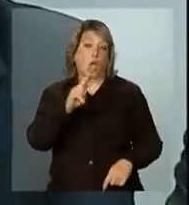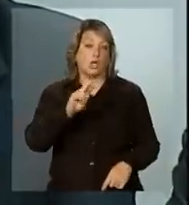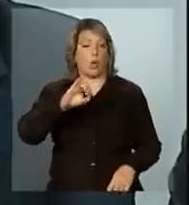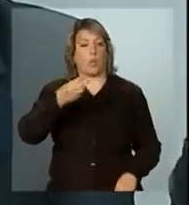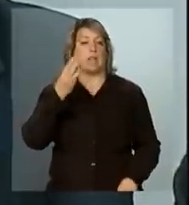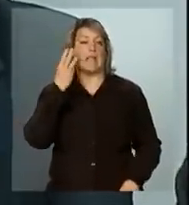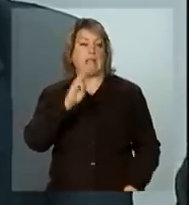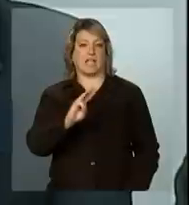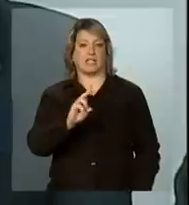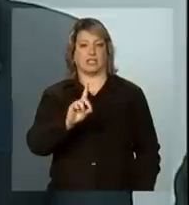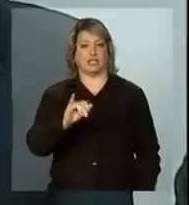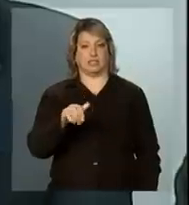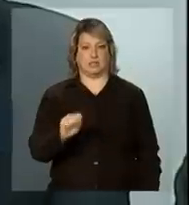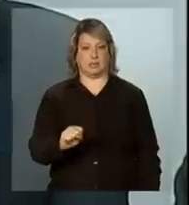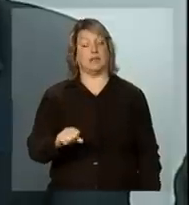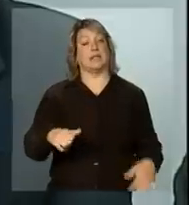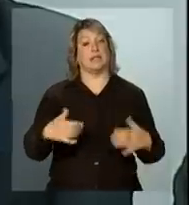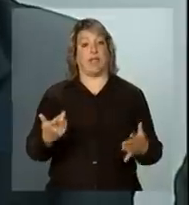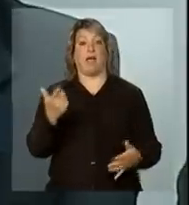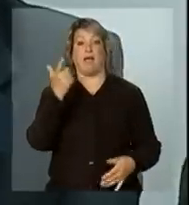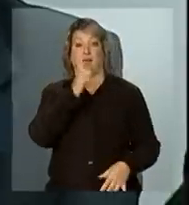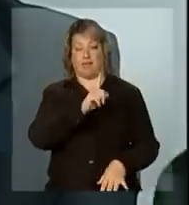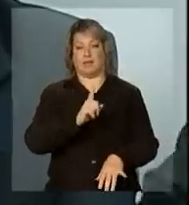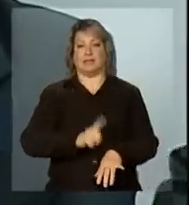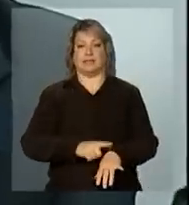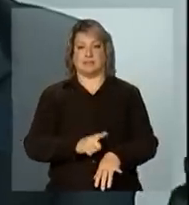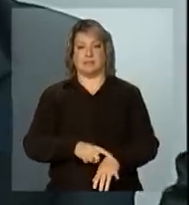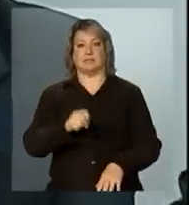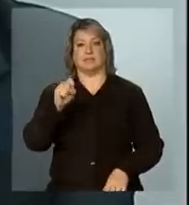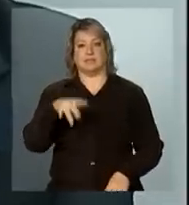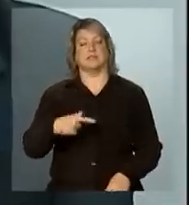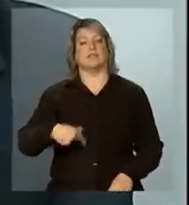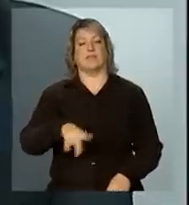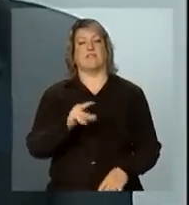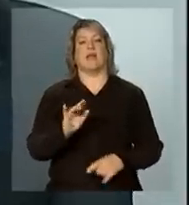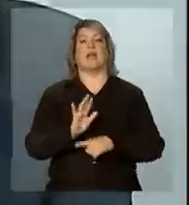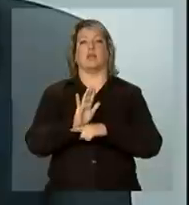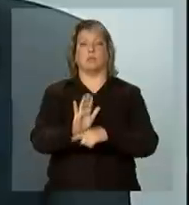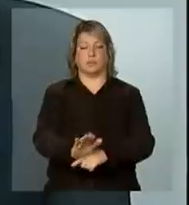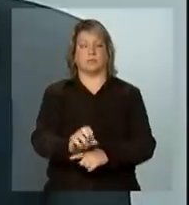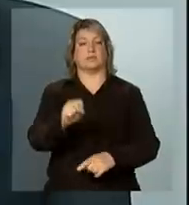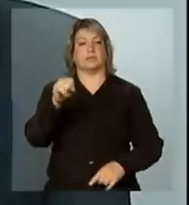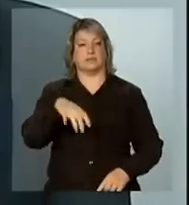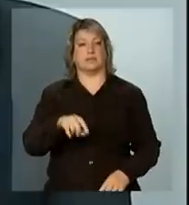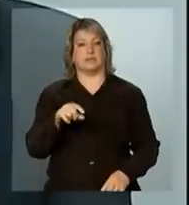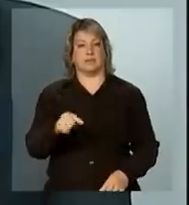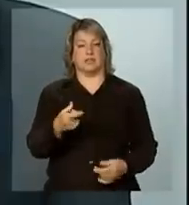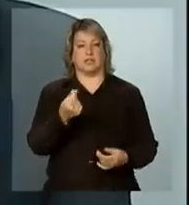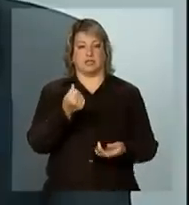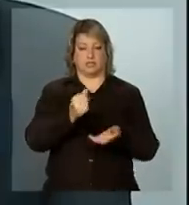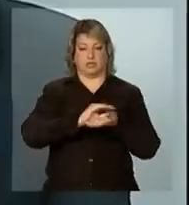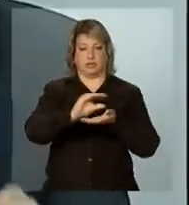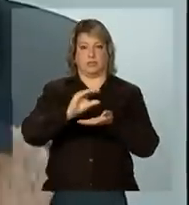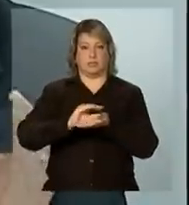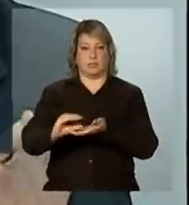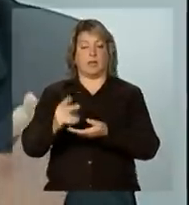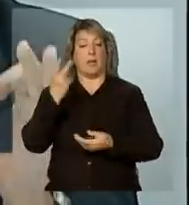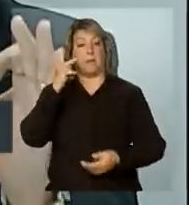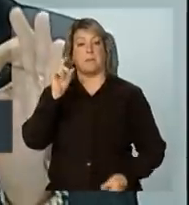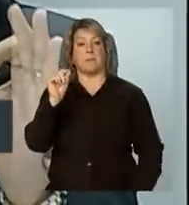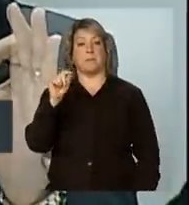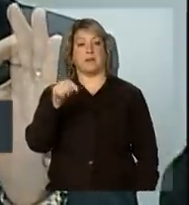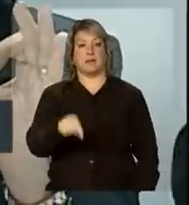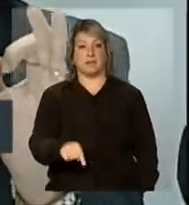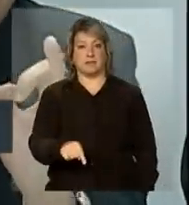portanto, vamos ganhar, sim, isso vai ajudar, sim, ao repasse de recursos para